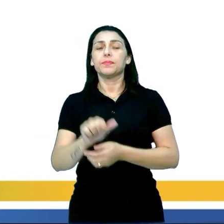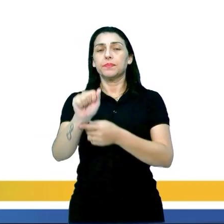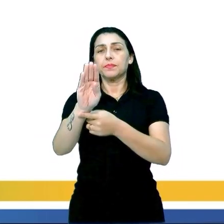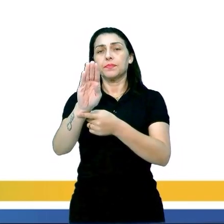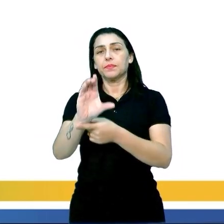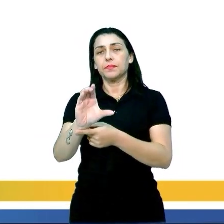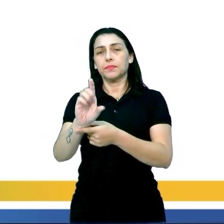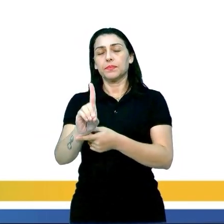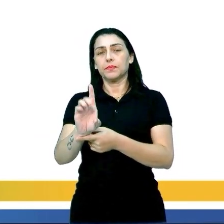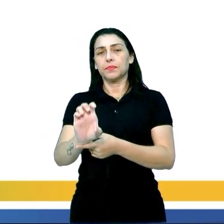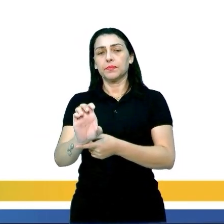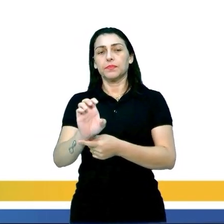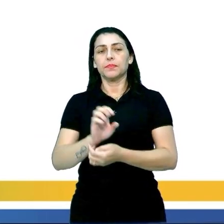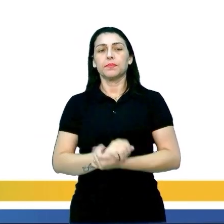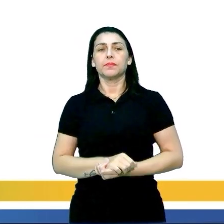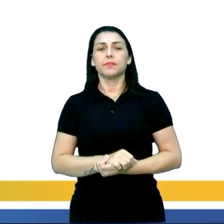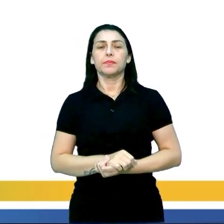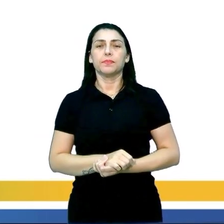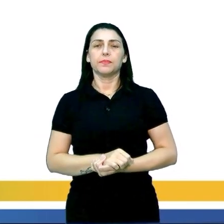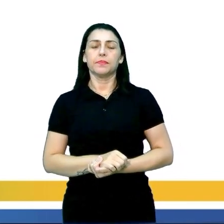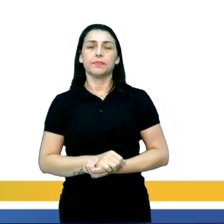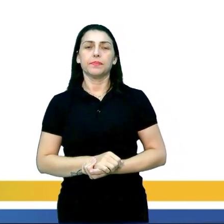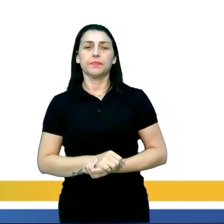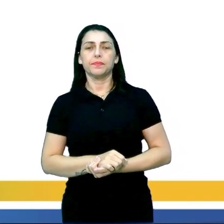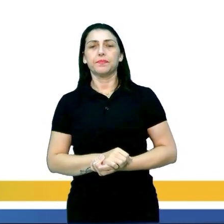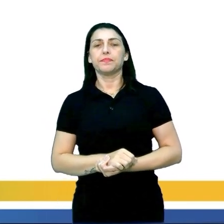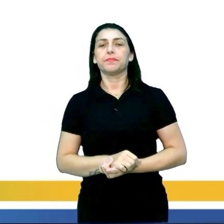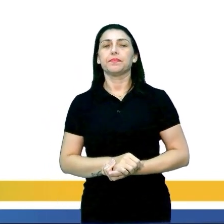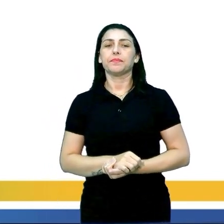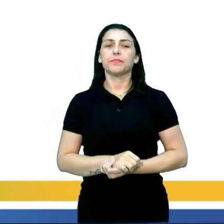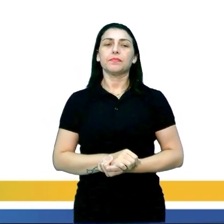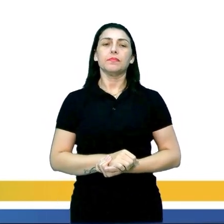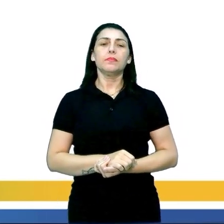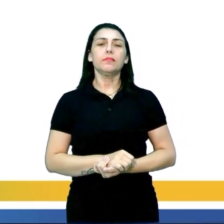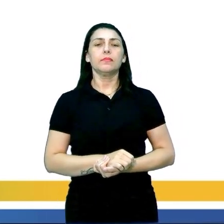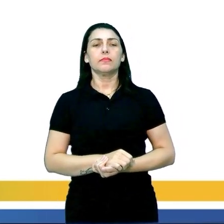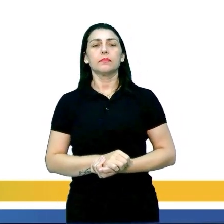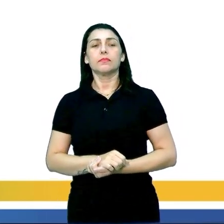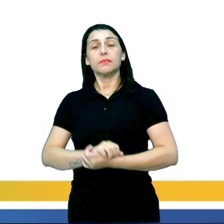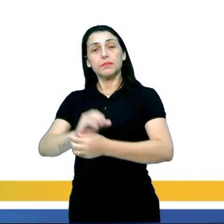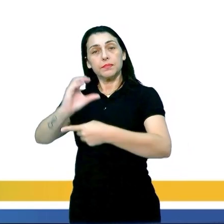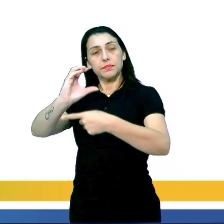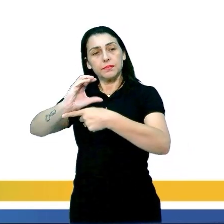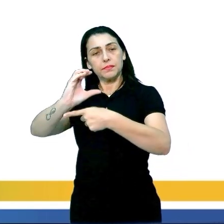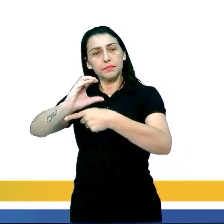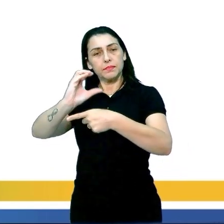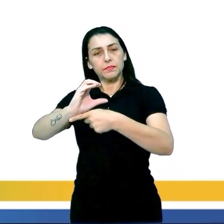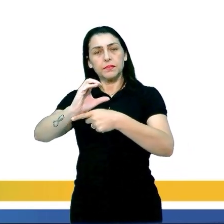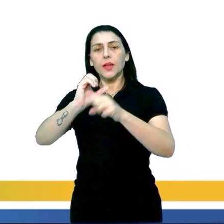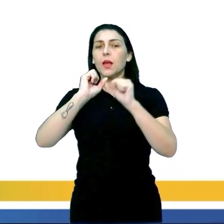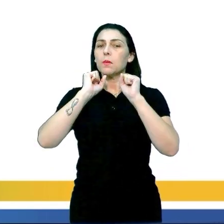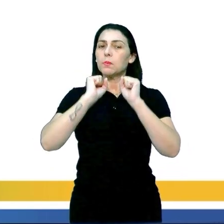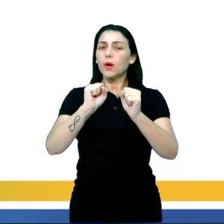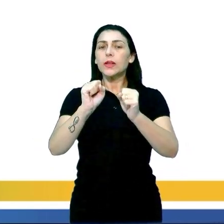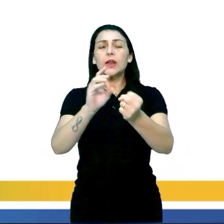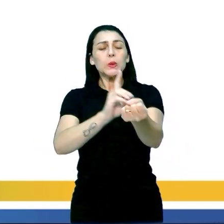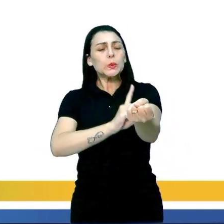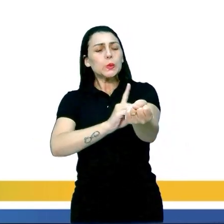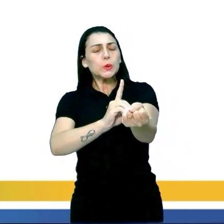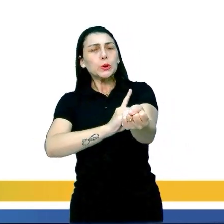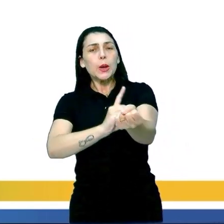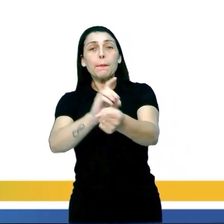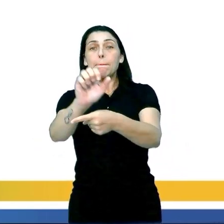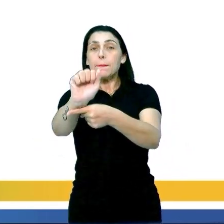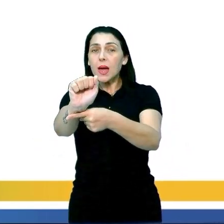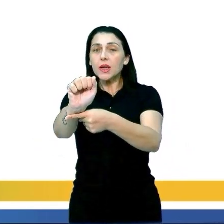A, B, C ou D? Ou E, perdão. Alternativa correta é a alternativa C, pessoal. O